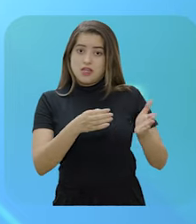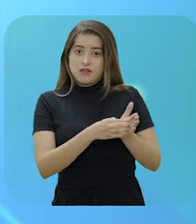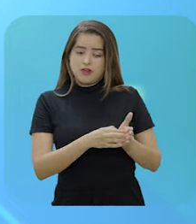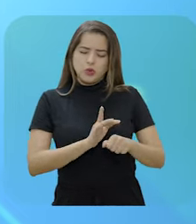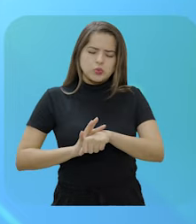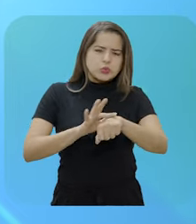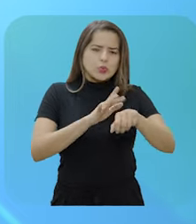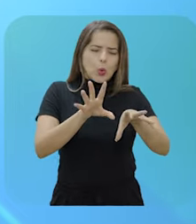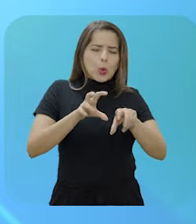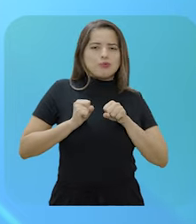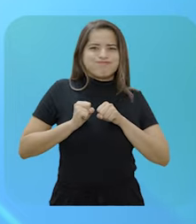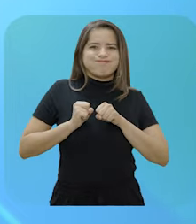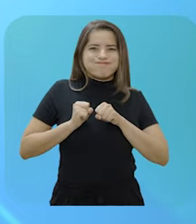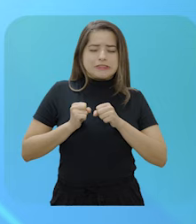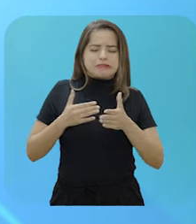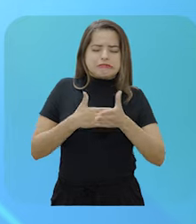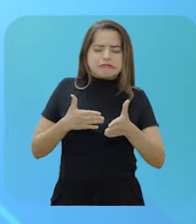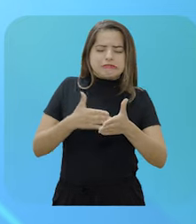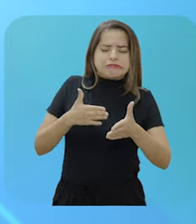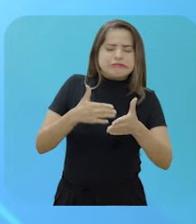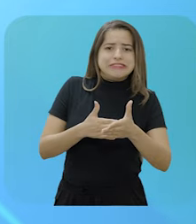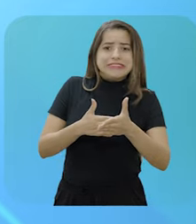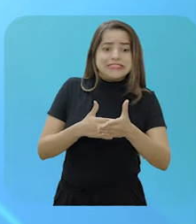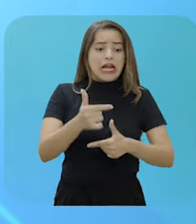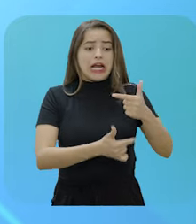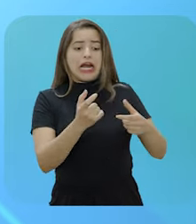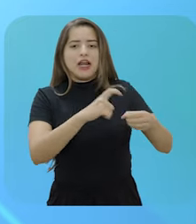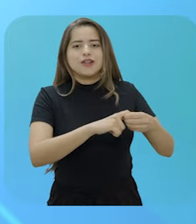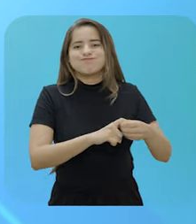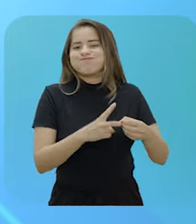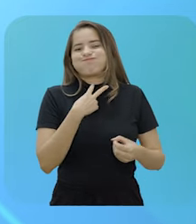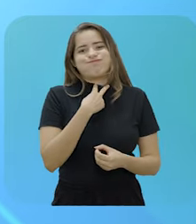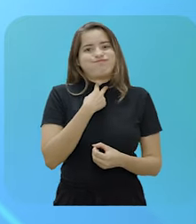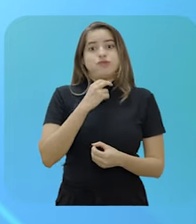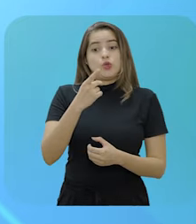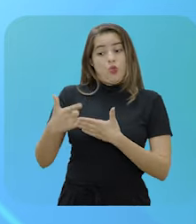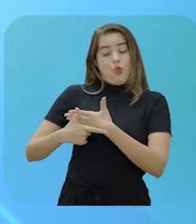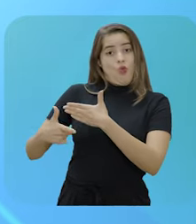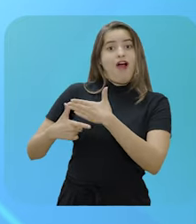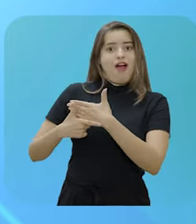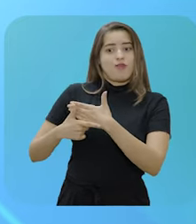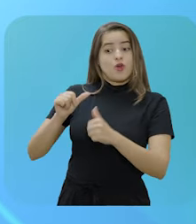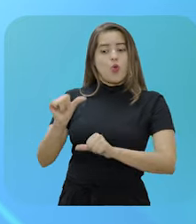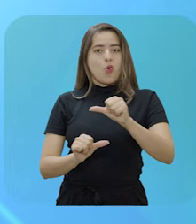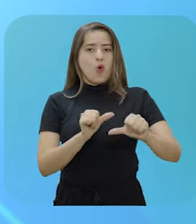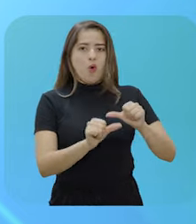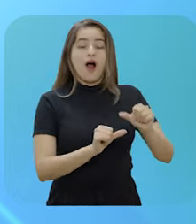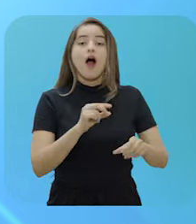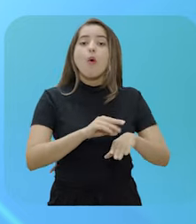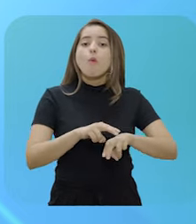permanentemente para o exercício do cargo, função ou emprego em decorrência de alterações